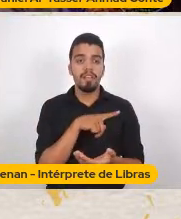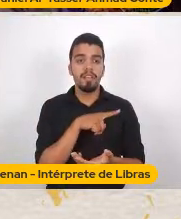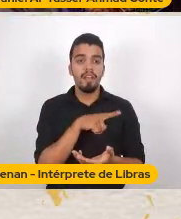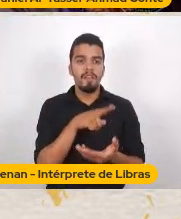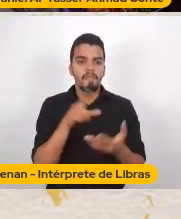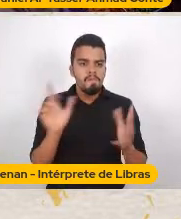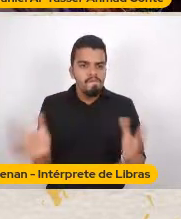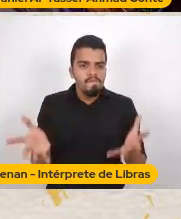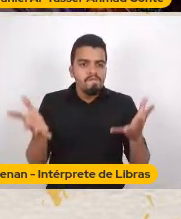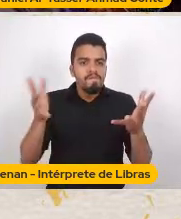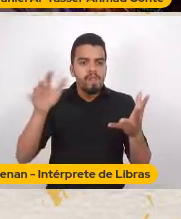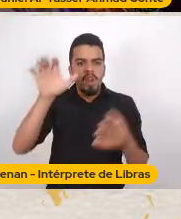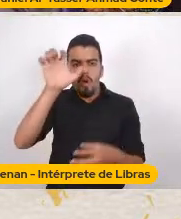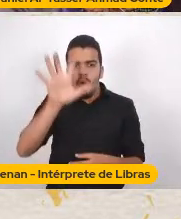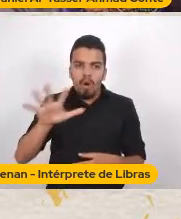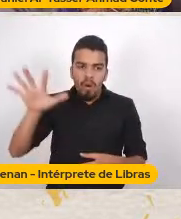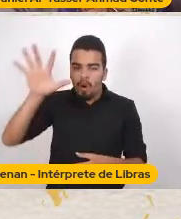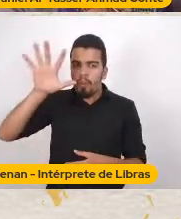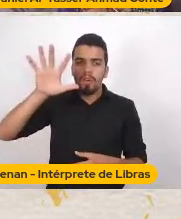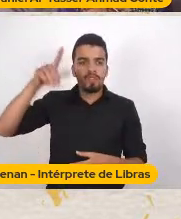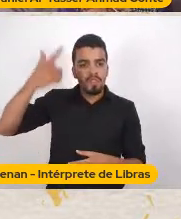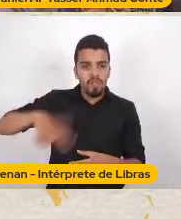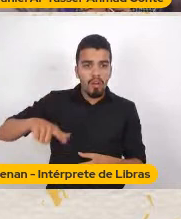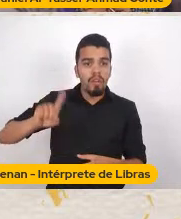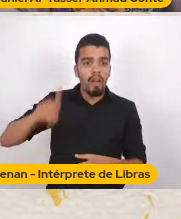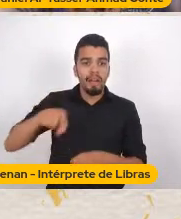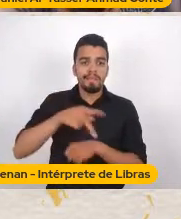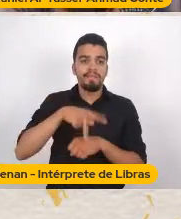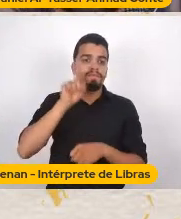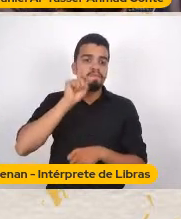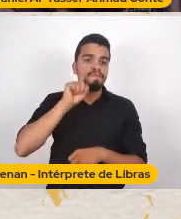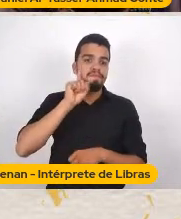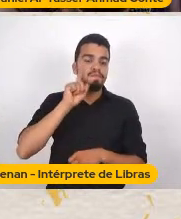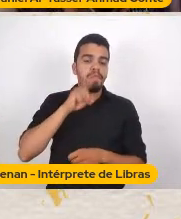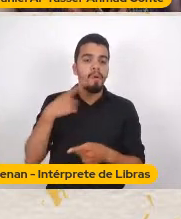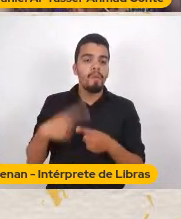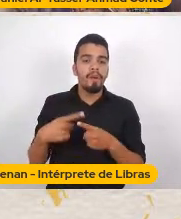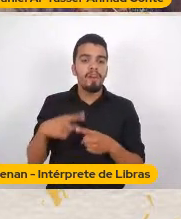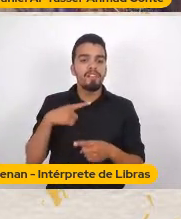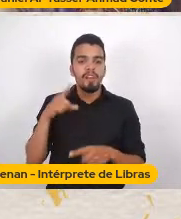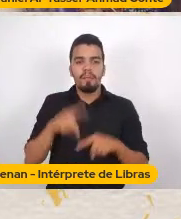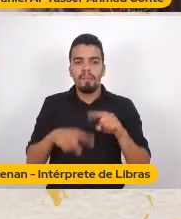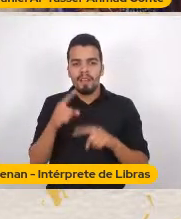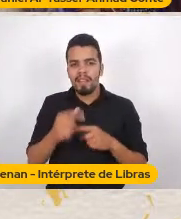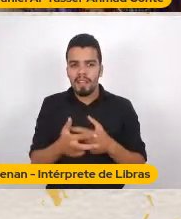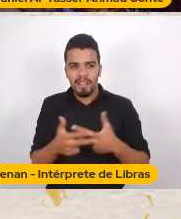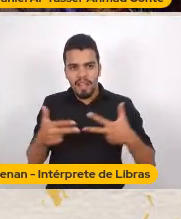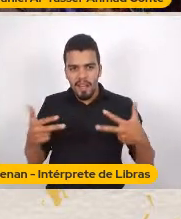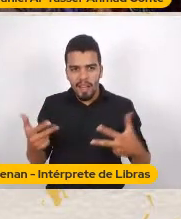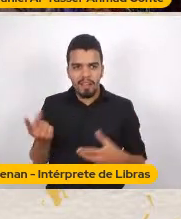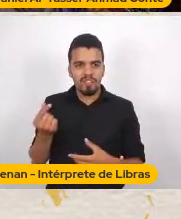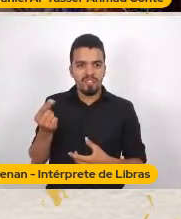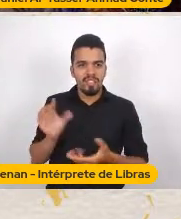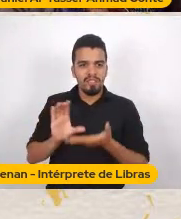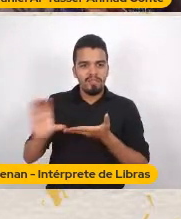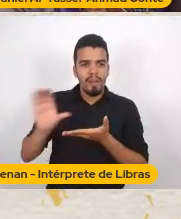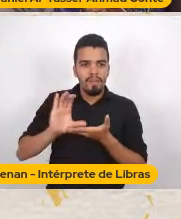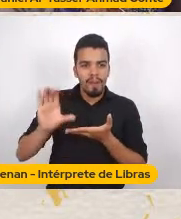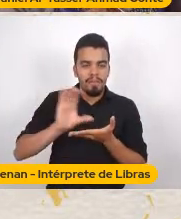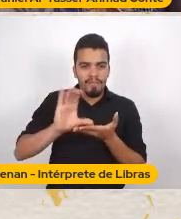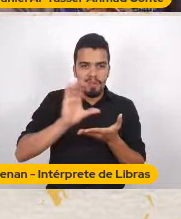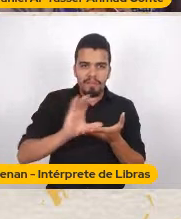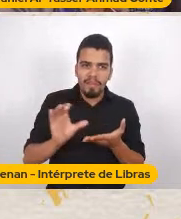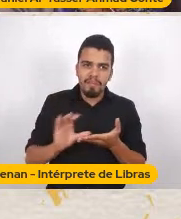Segunda Guerra Era os Estados Unidos Pela reserva de mercado De material Enfim De dinheiro De combustível